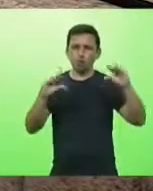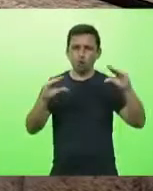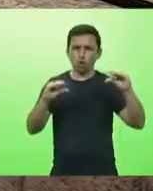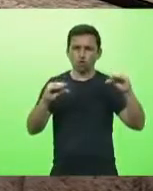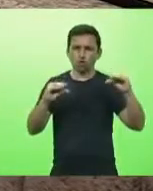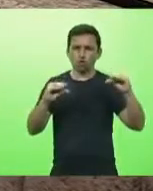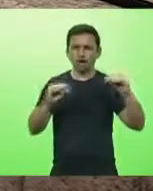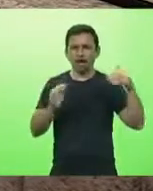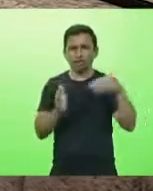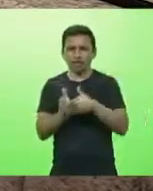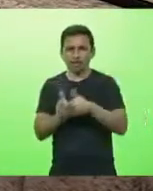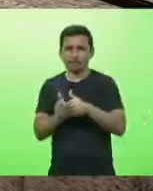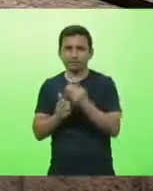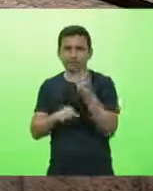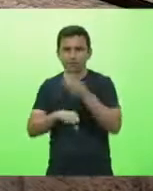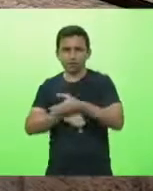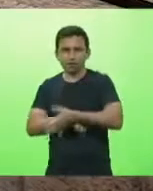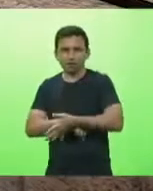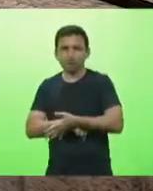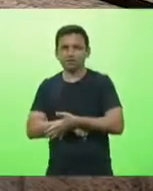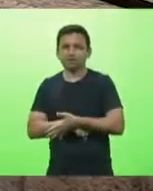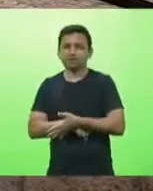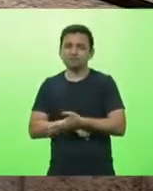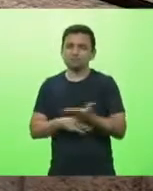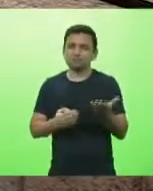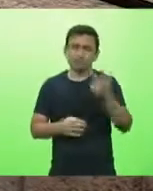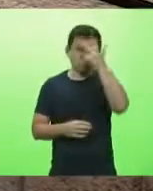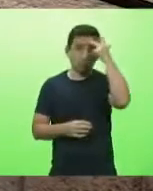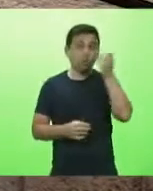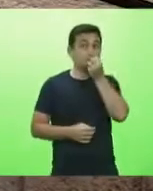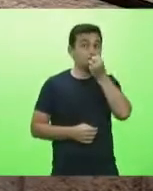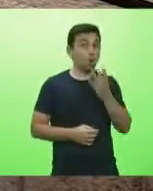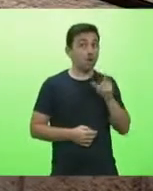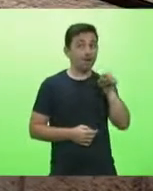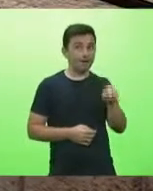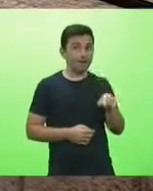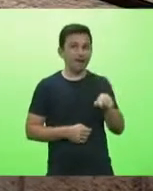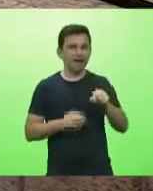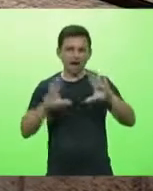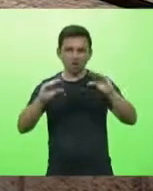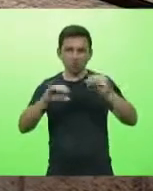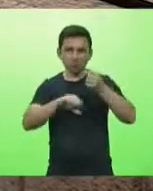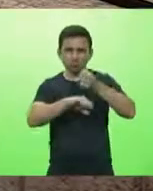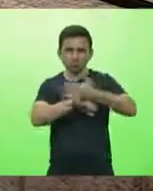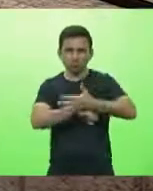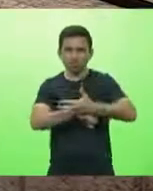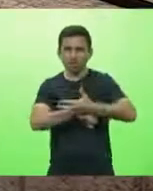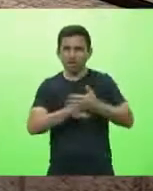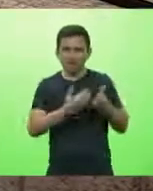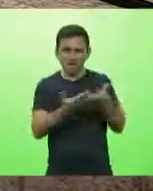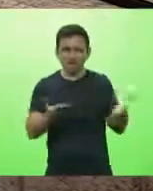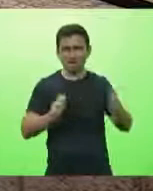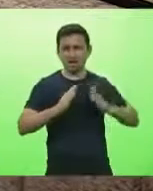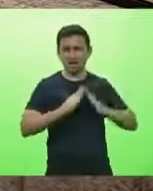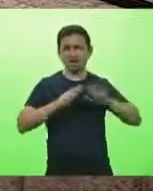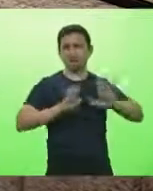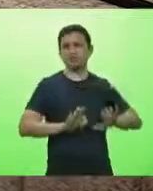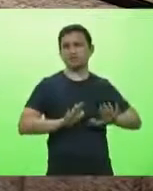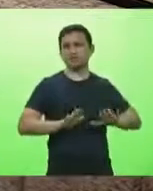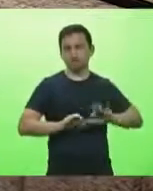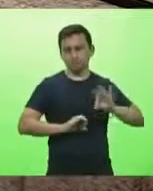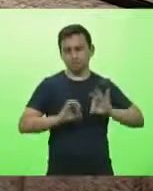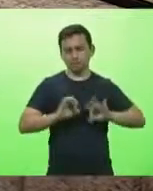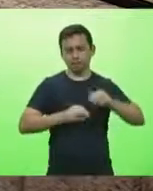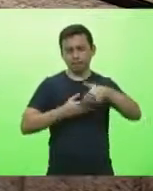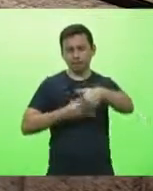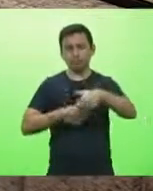porque o cidadão de bem das 23 às 6 da manhã geralmente com algumas exceções é claro está em casa dormindo se preparando para ir trabalhar